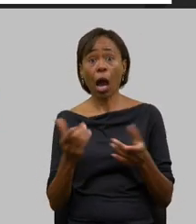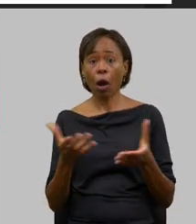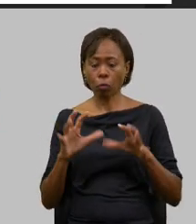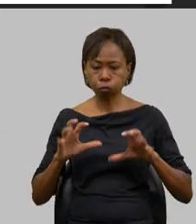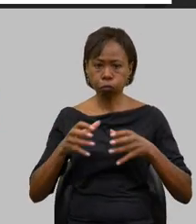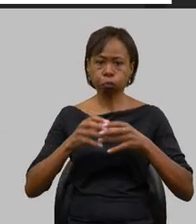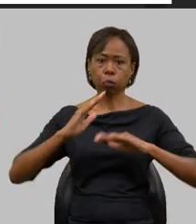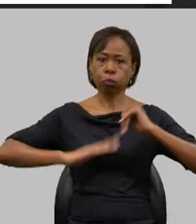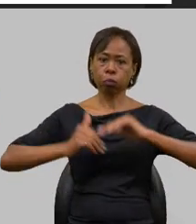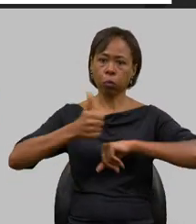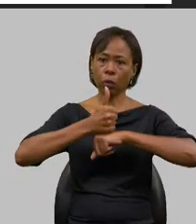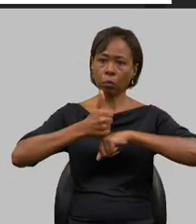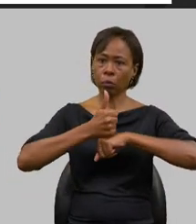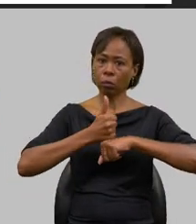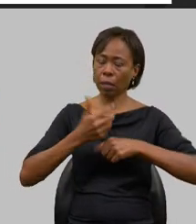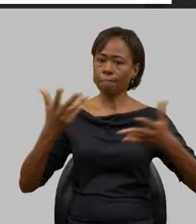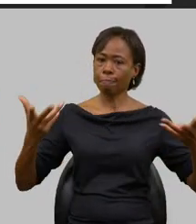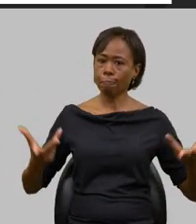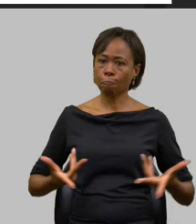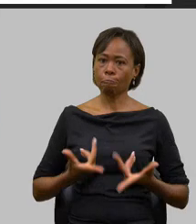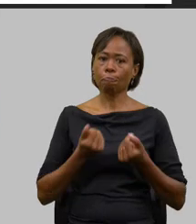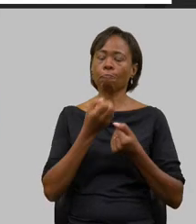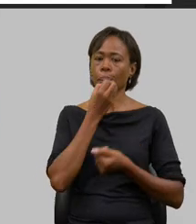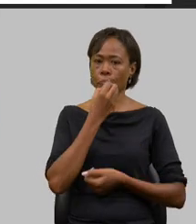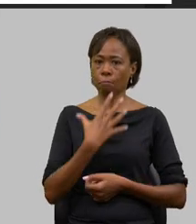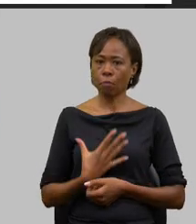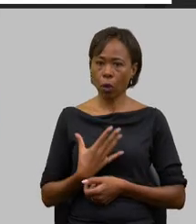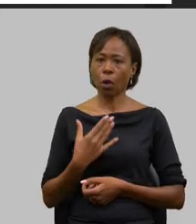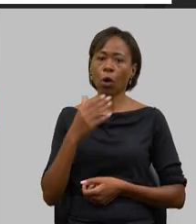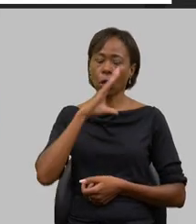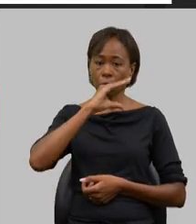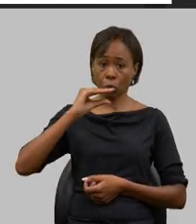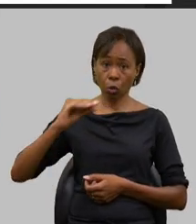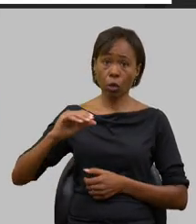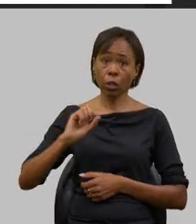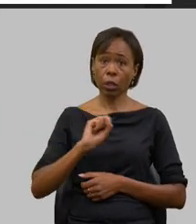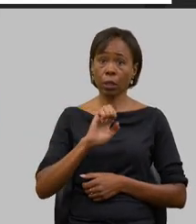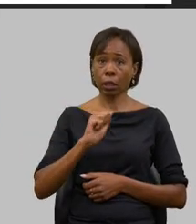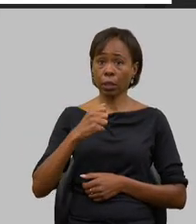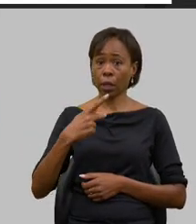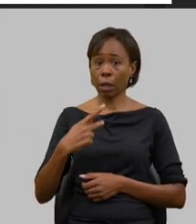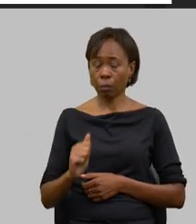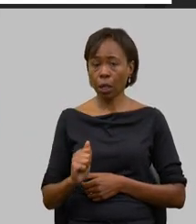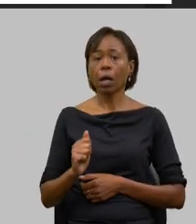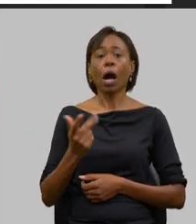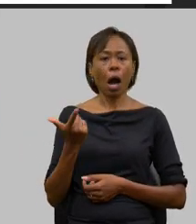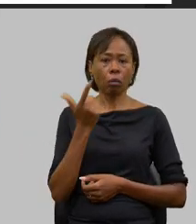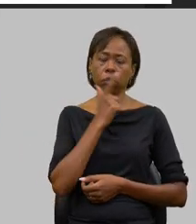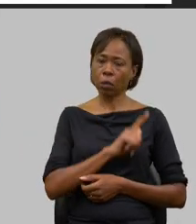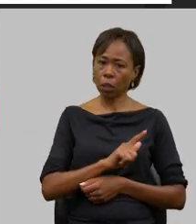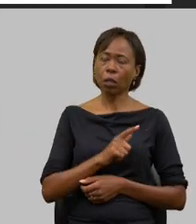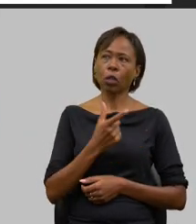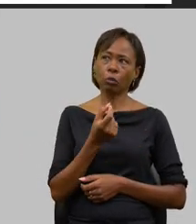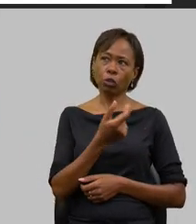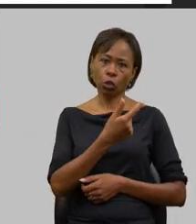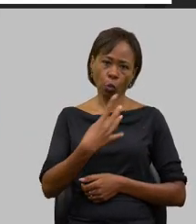qualificado muito bom qual elogio aqui os servidores da CEAPA e as entregas estão acontecendo em 2024 foram mais 6 subbacias até